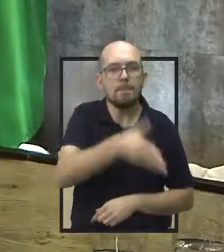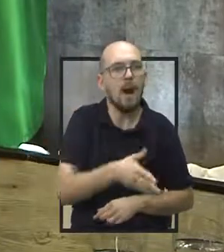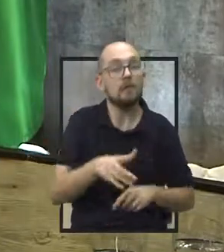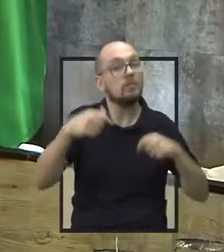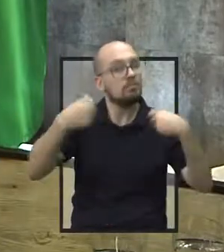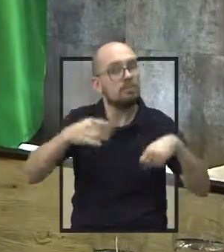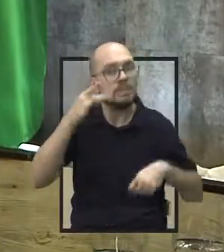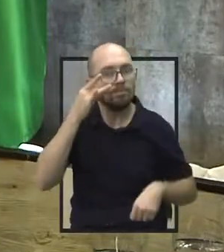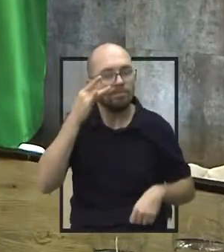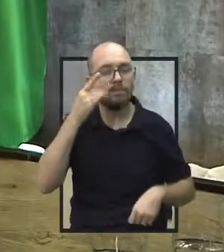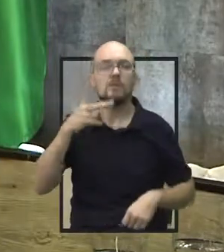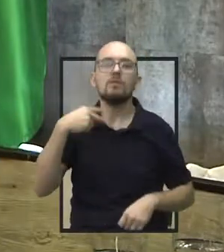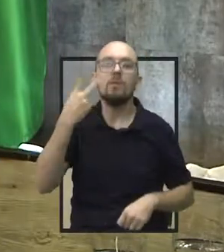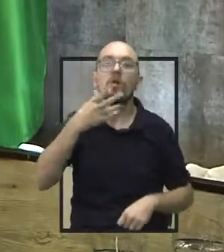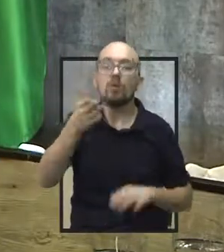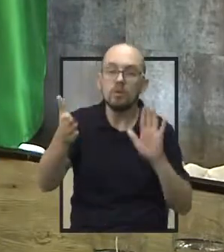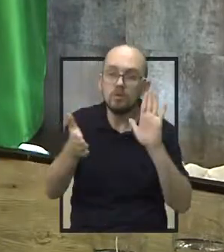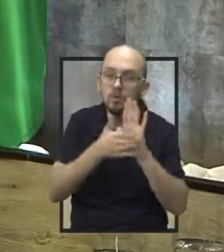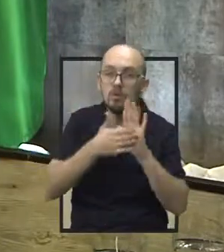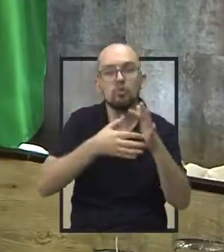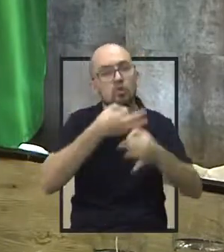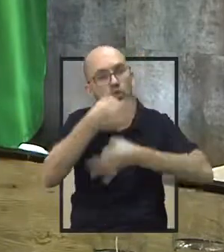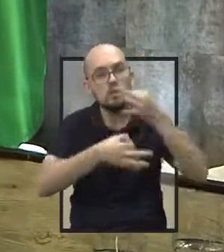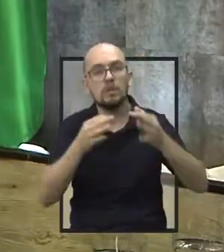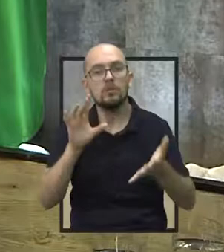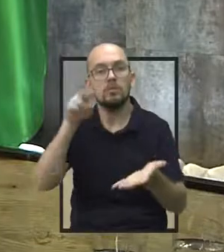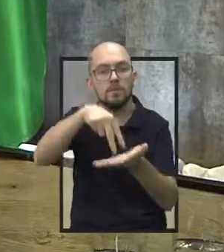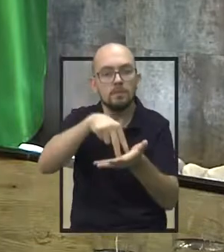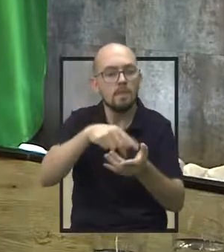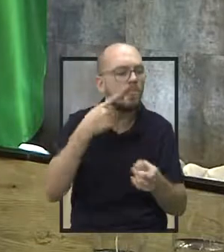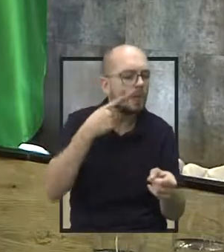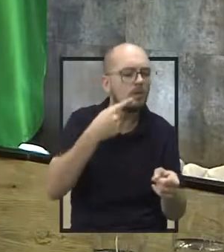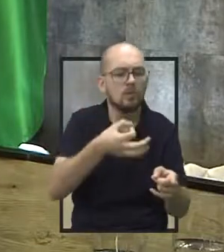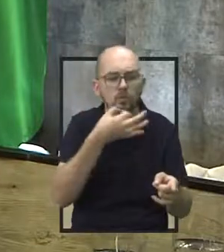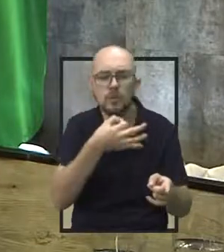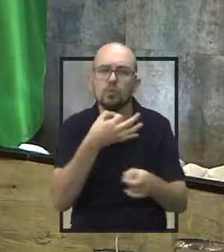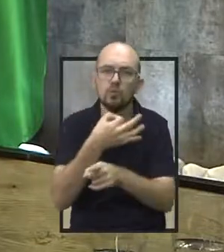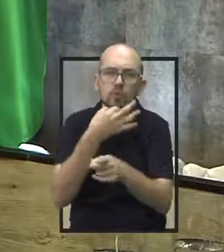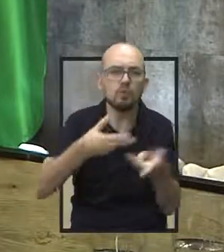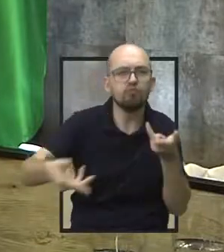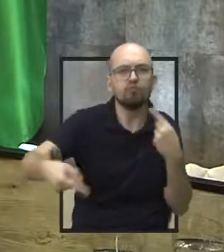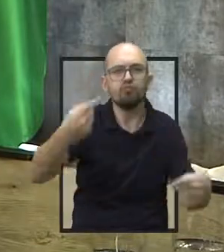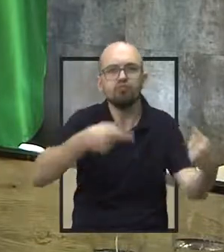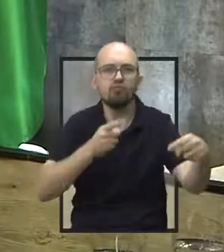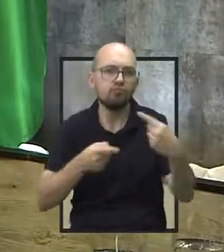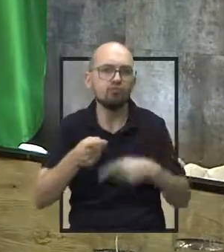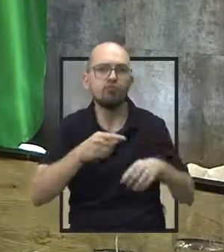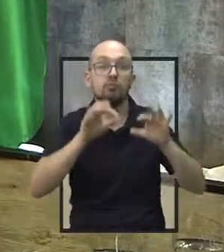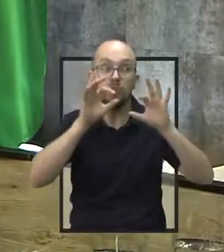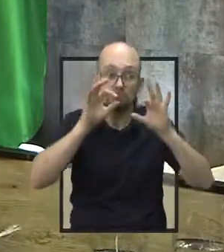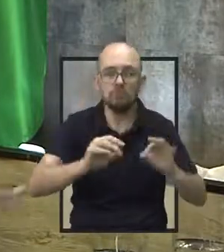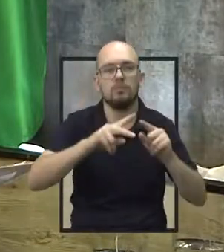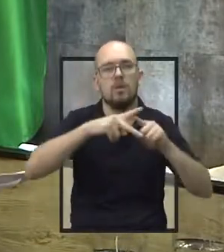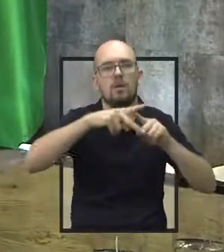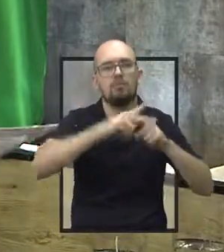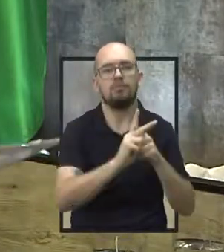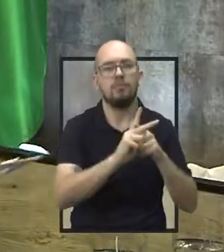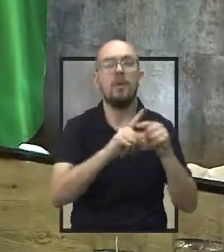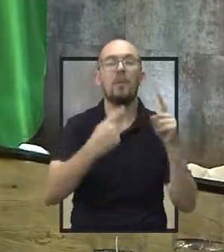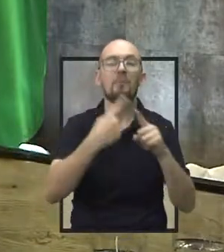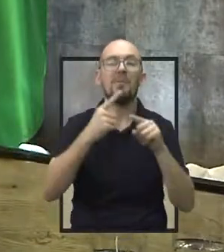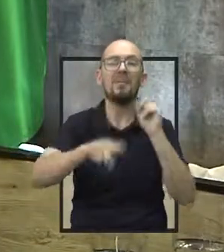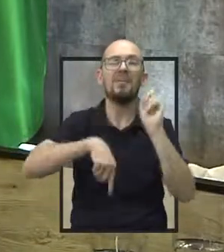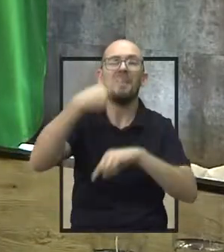nesse momento, os vereadores apresentarem as suas sugestões, para ser debatido, inclusive, entre as demais pessoas. Para quando não